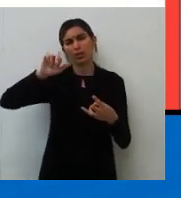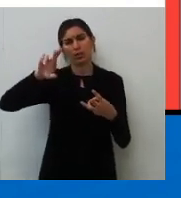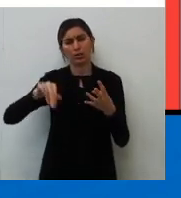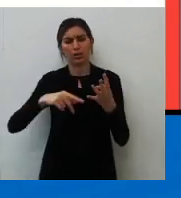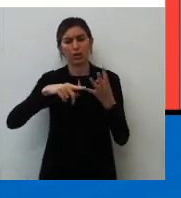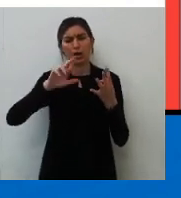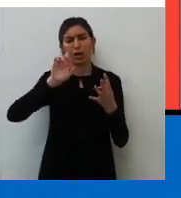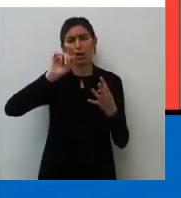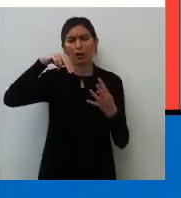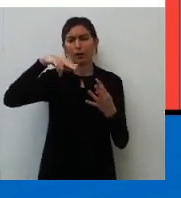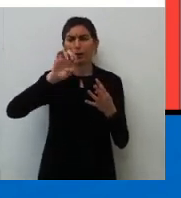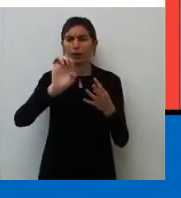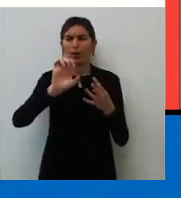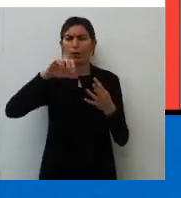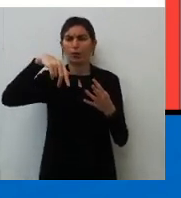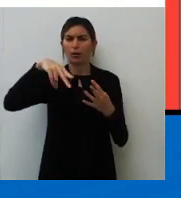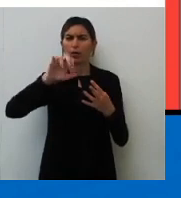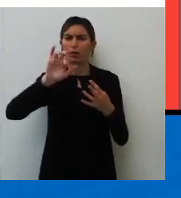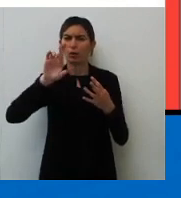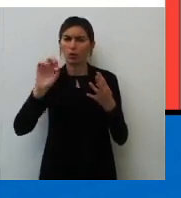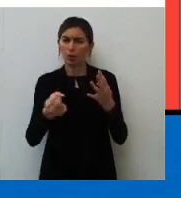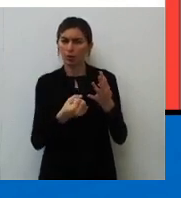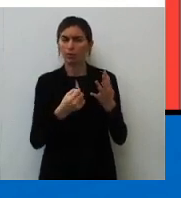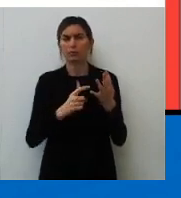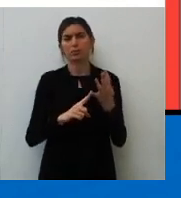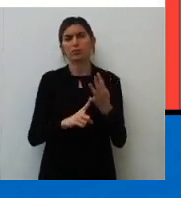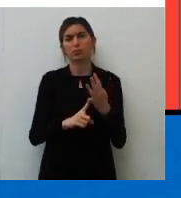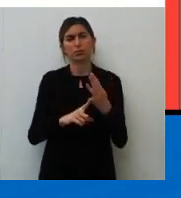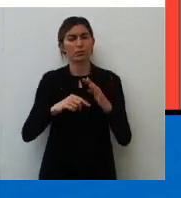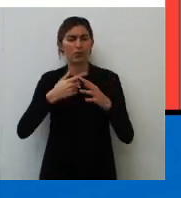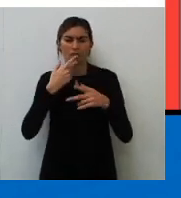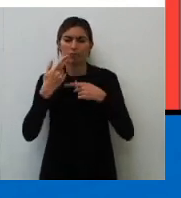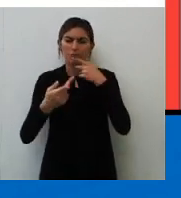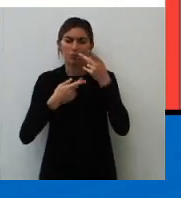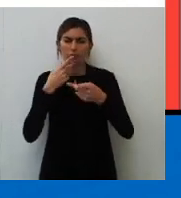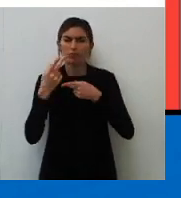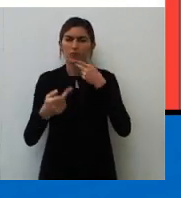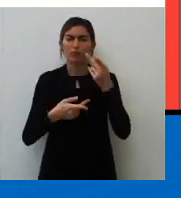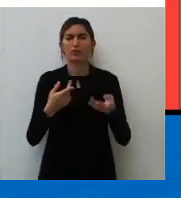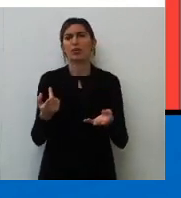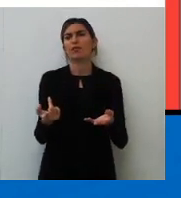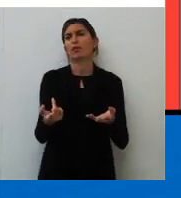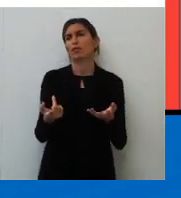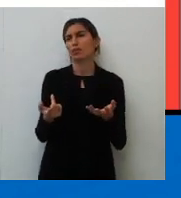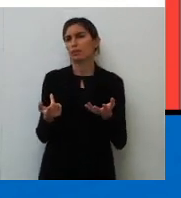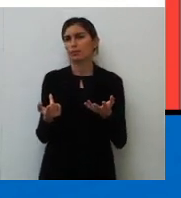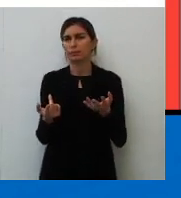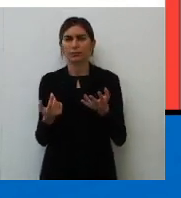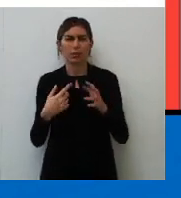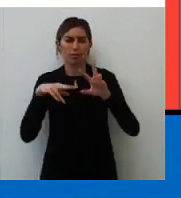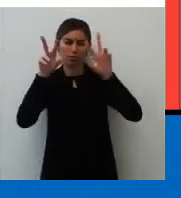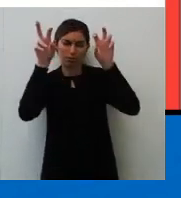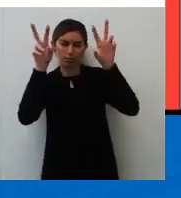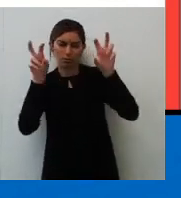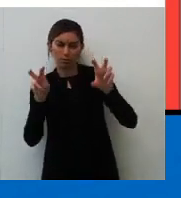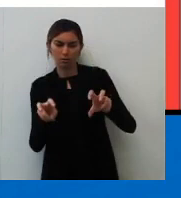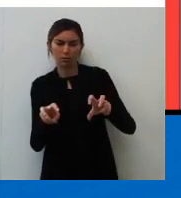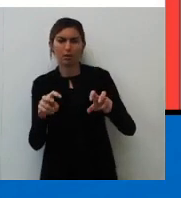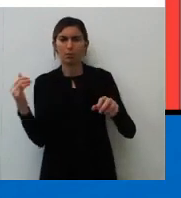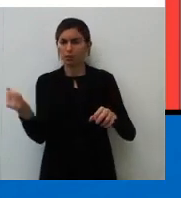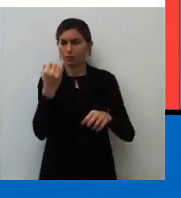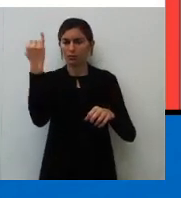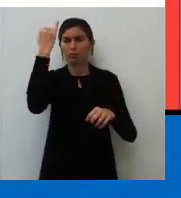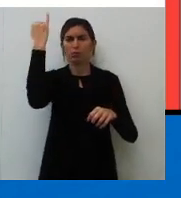Raquel de Queiroz com 15? Né? Se você quer falar sobre a temática da